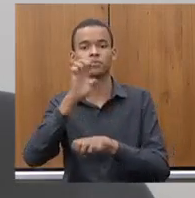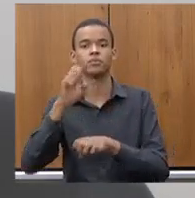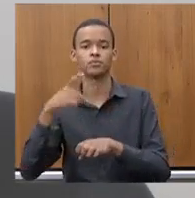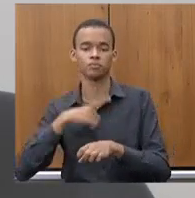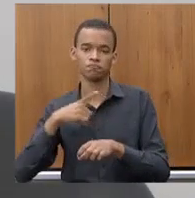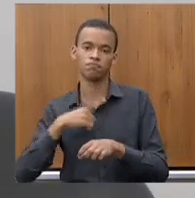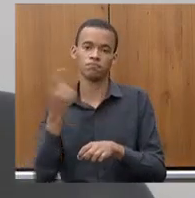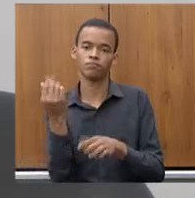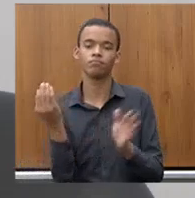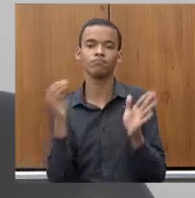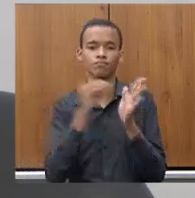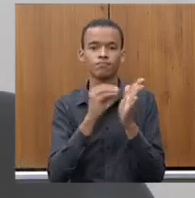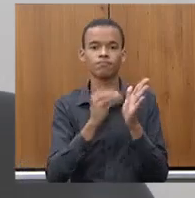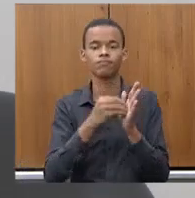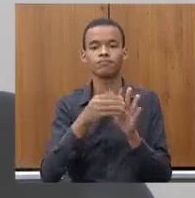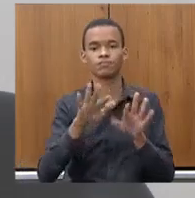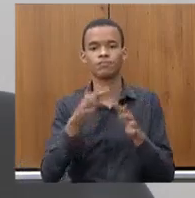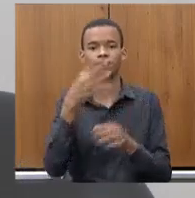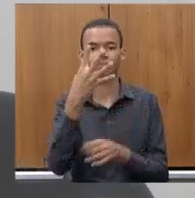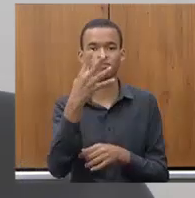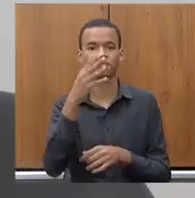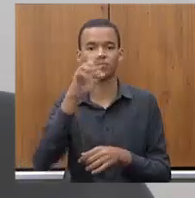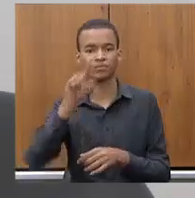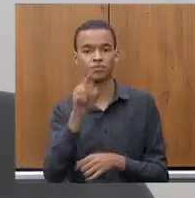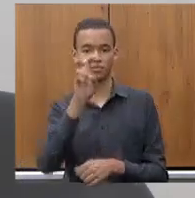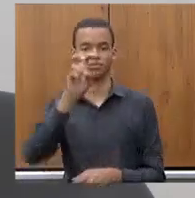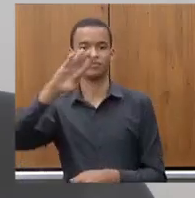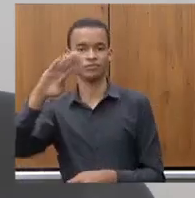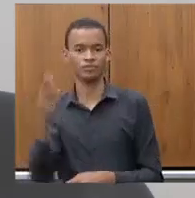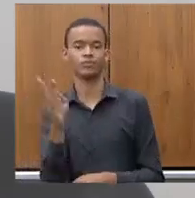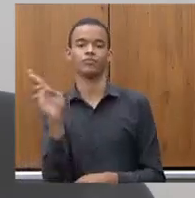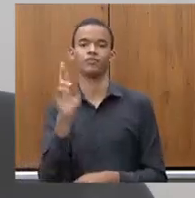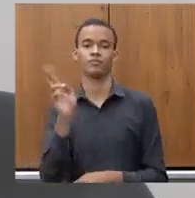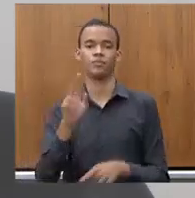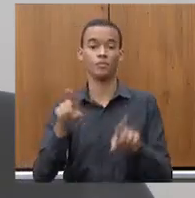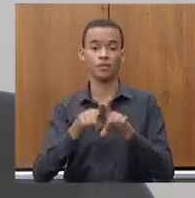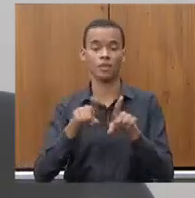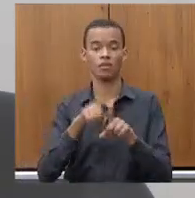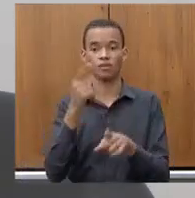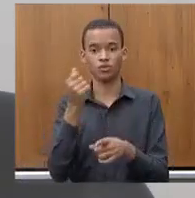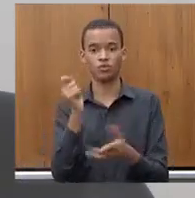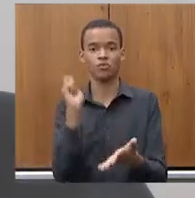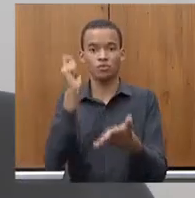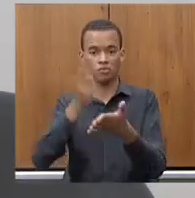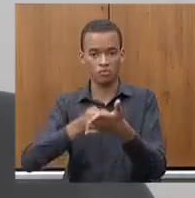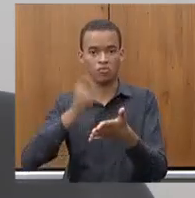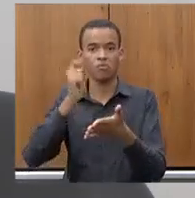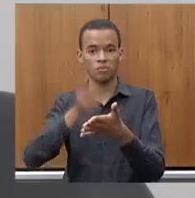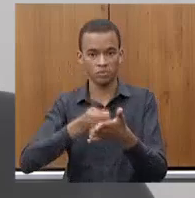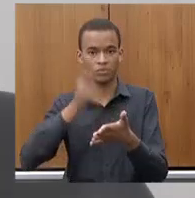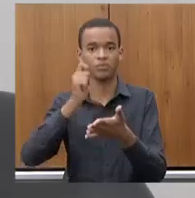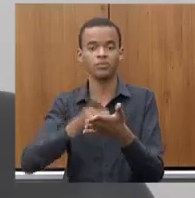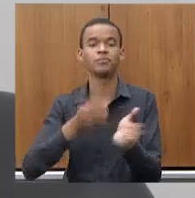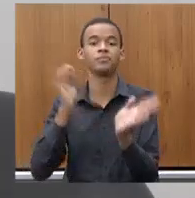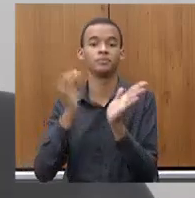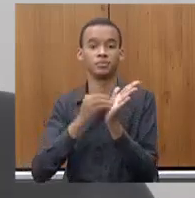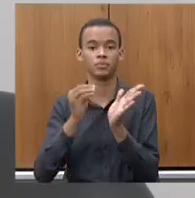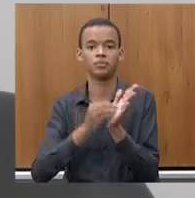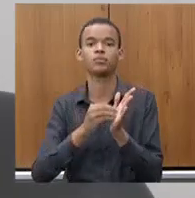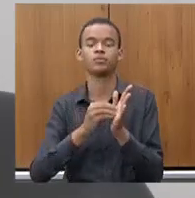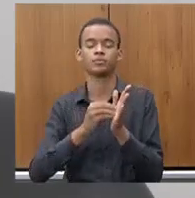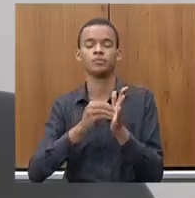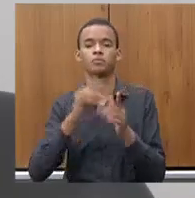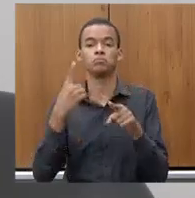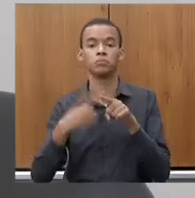quase 4,5 bilhões de reais. O não pagamento integral do serviço da dívida, viabilizado